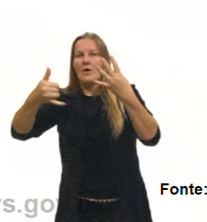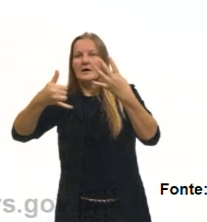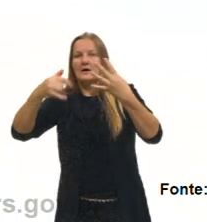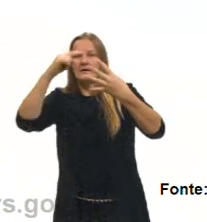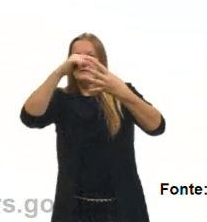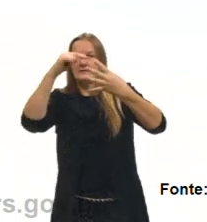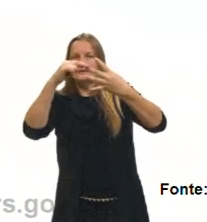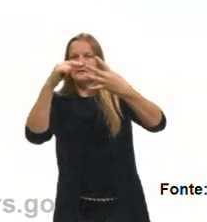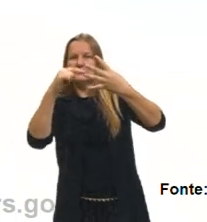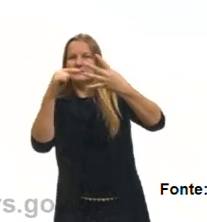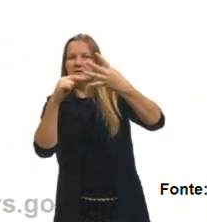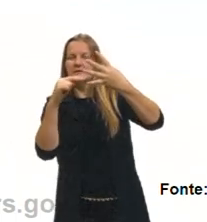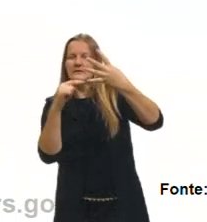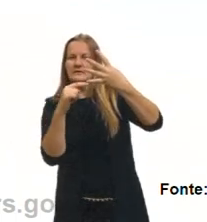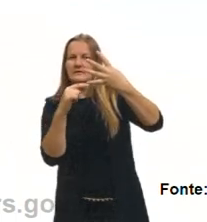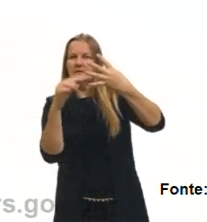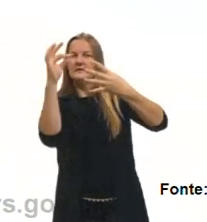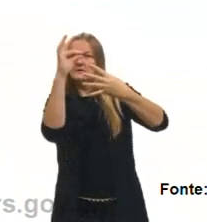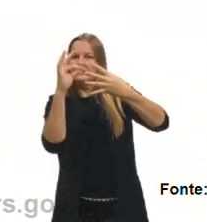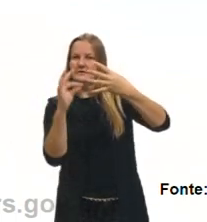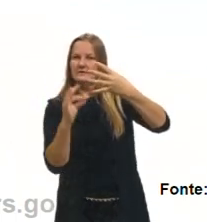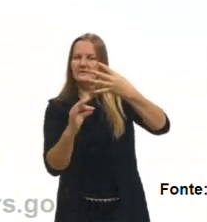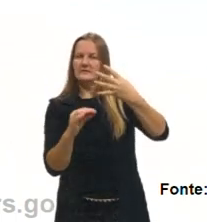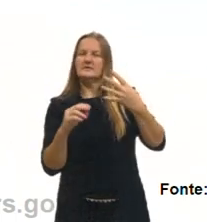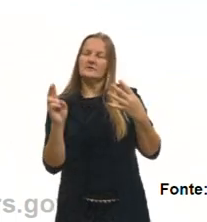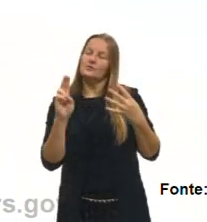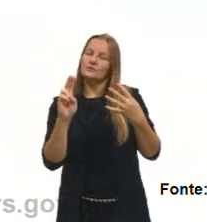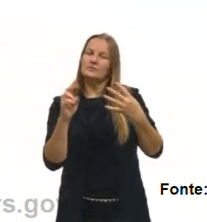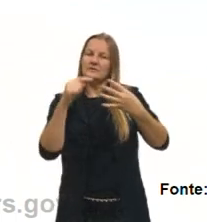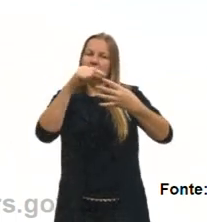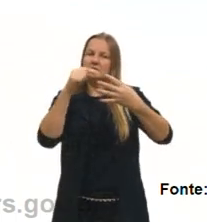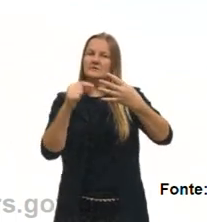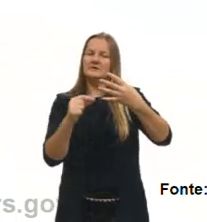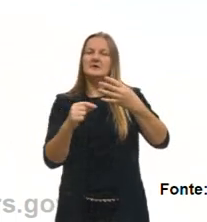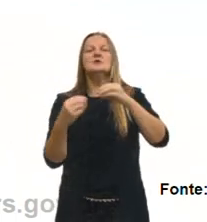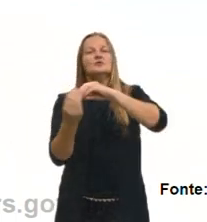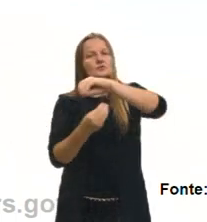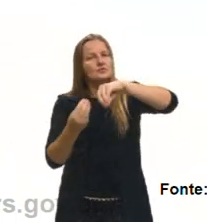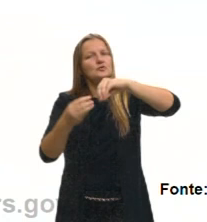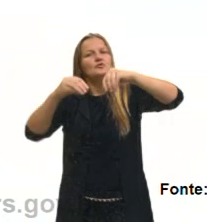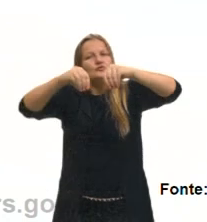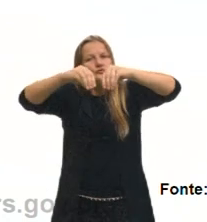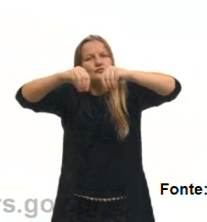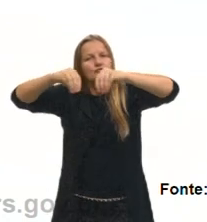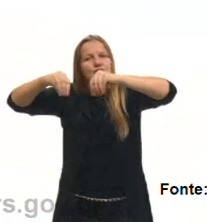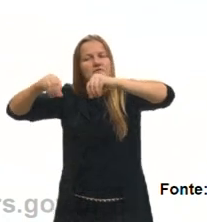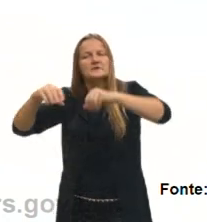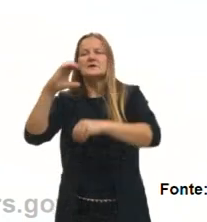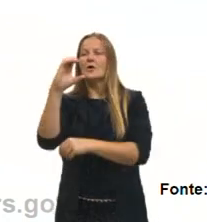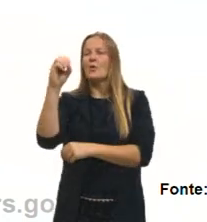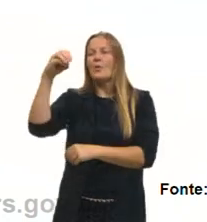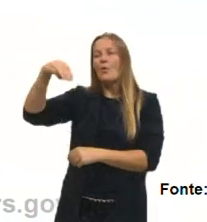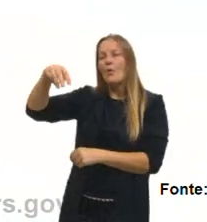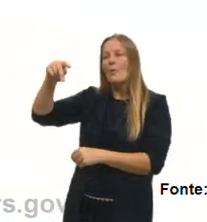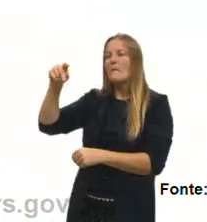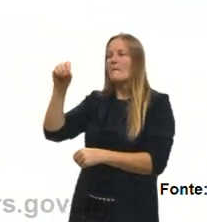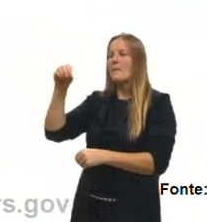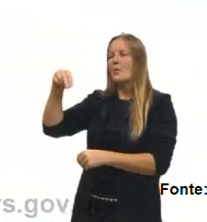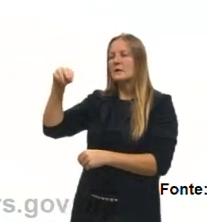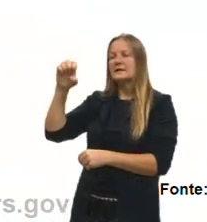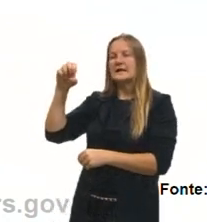Cada um desses ingredientes que nós utilizamos, né? Eles são componentes, são substâncias diferentes.